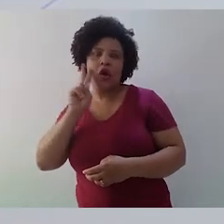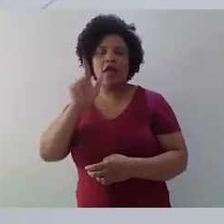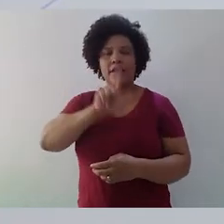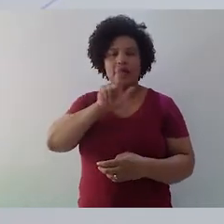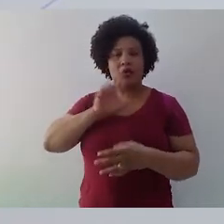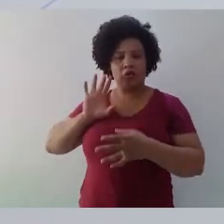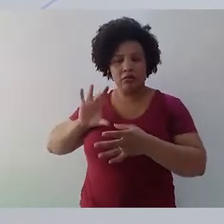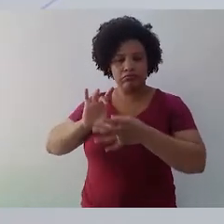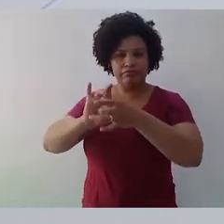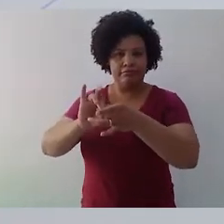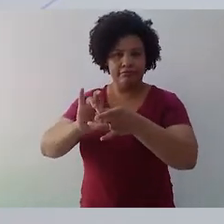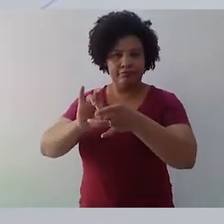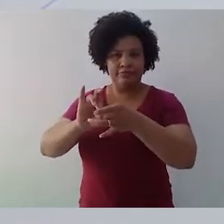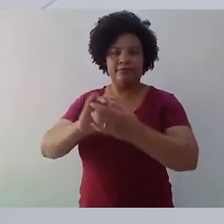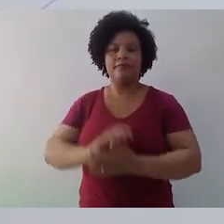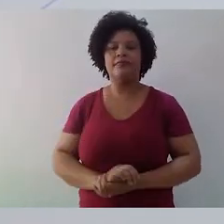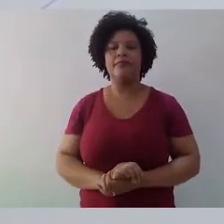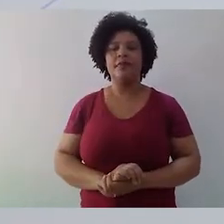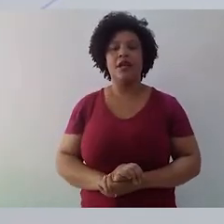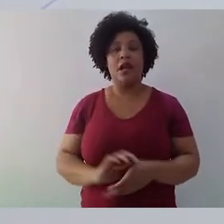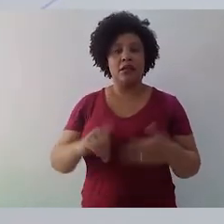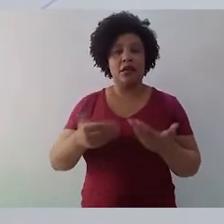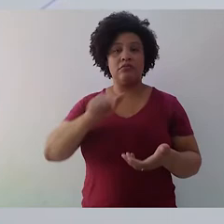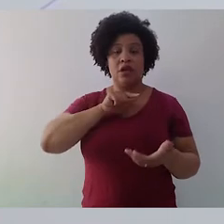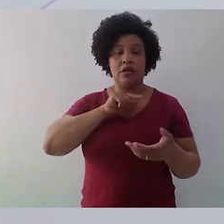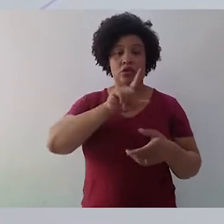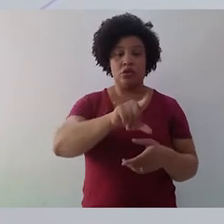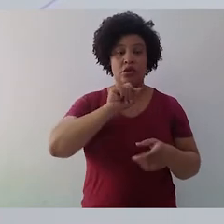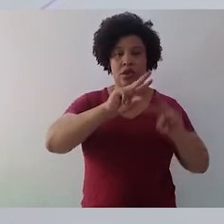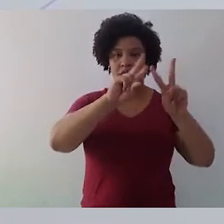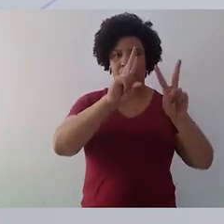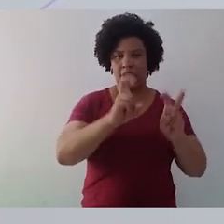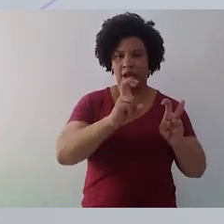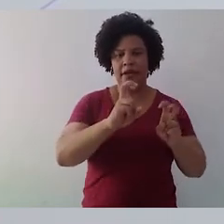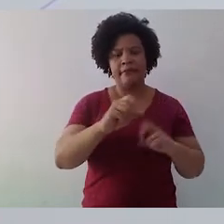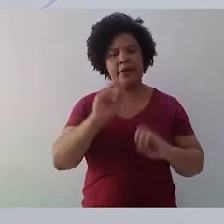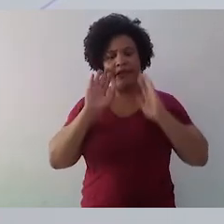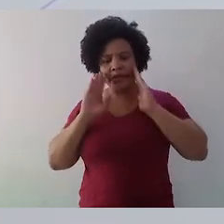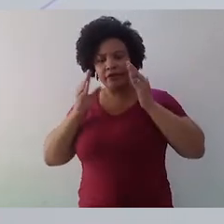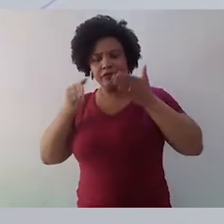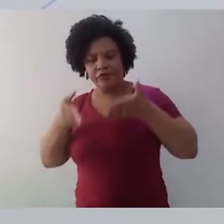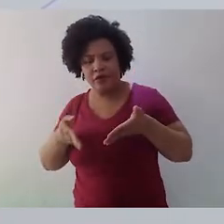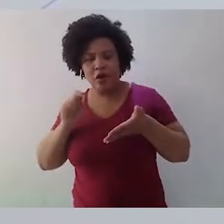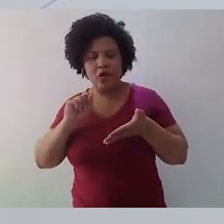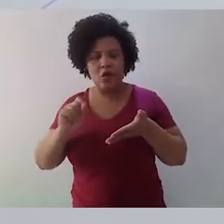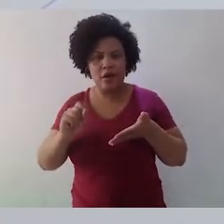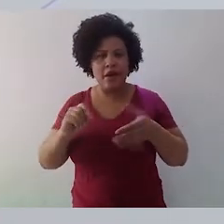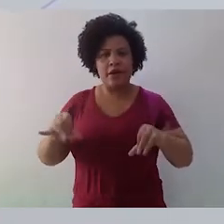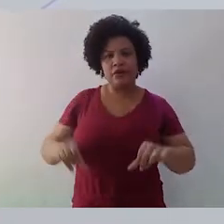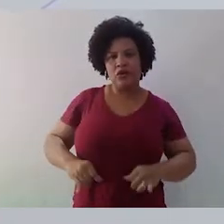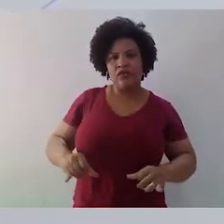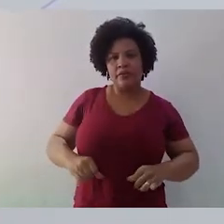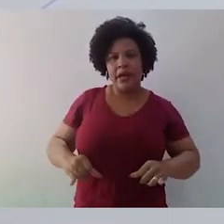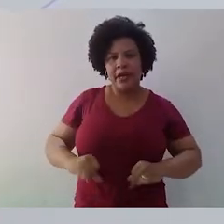gente tem a escolha do tema. Eu vou me voltar para aqueles que sofrem? Vou me voltar para as elites? Vou me voltar para